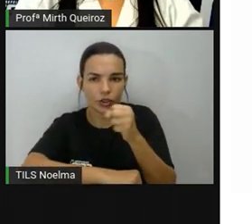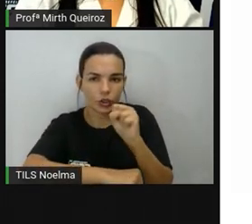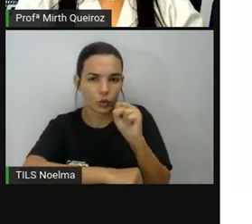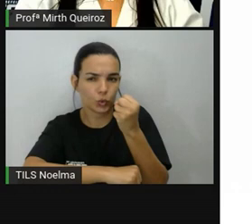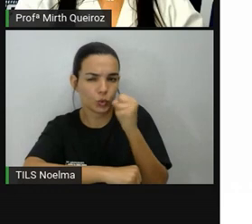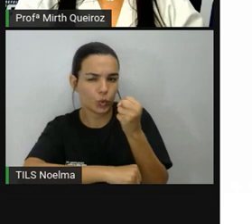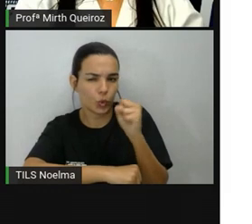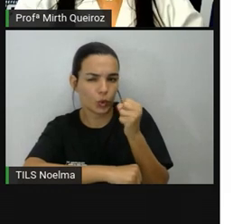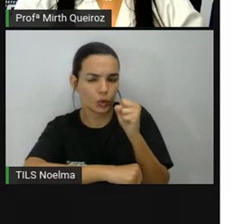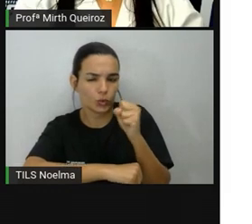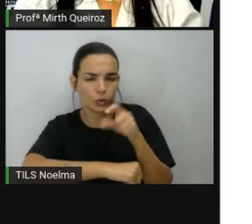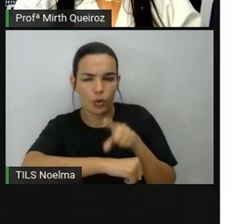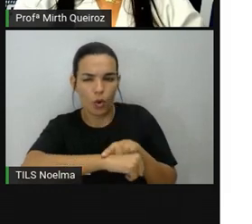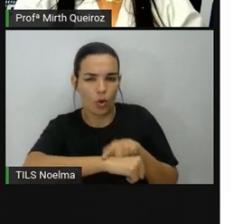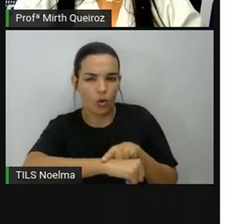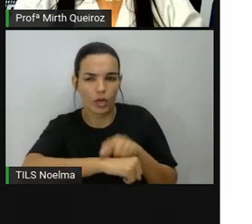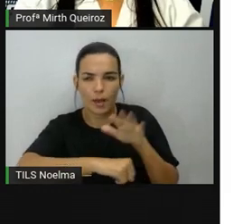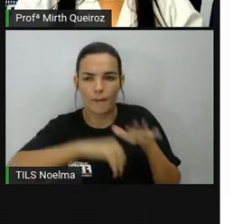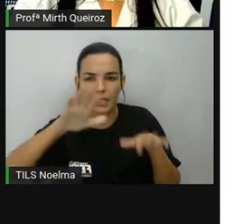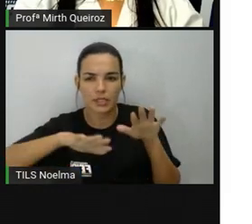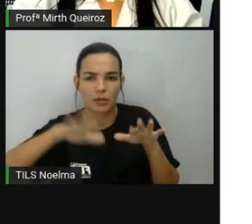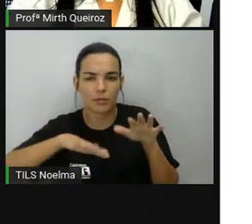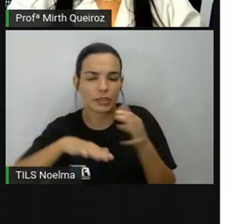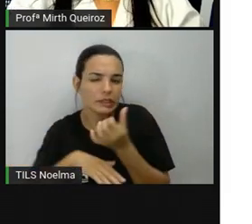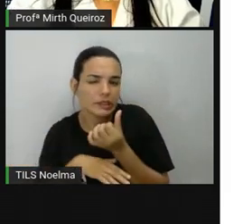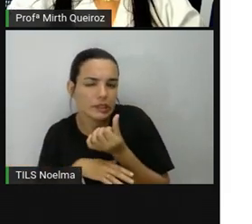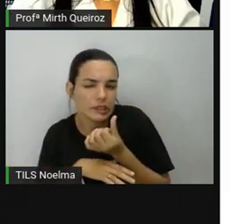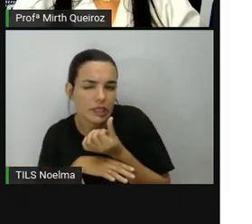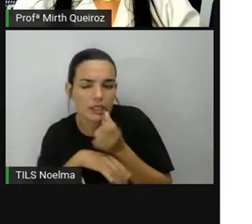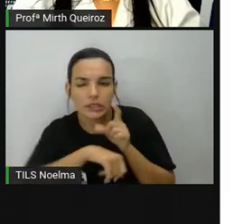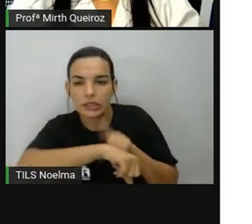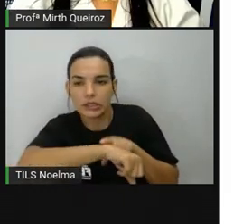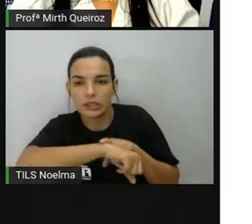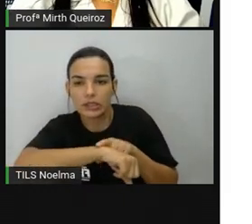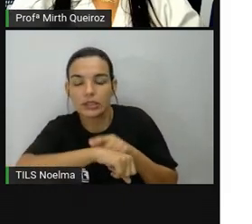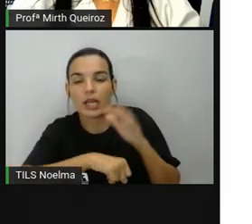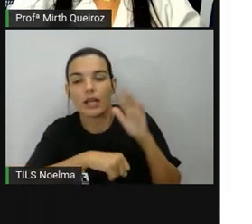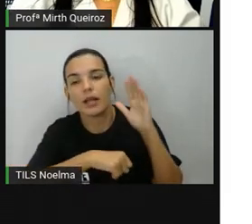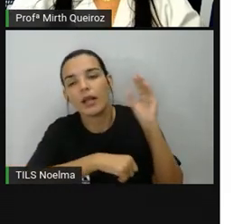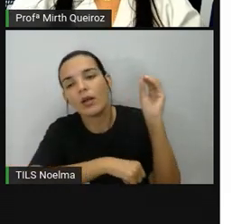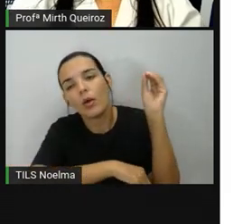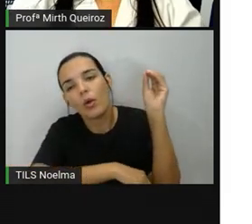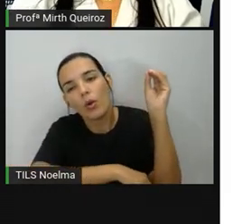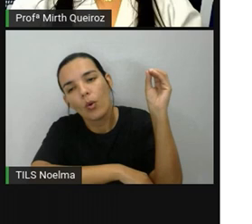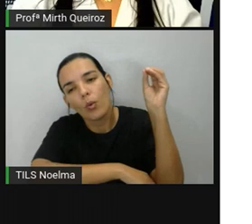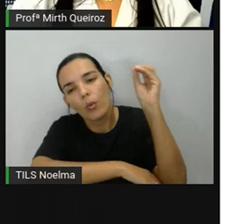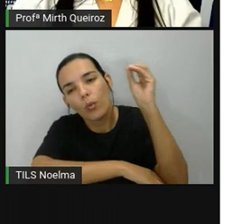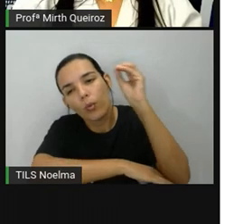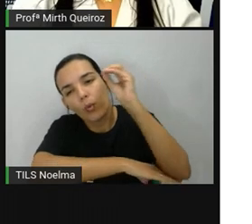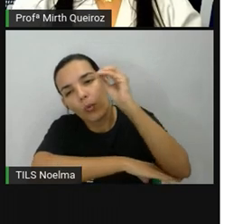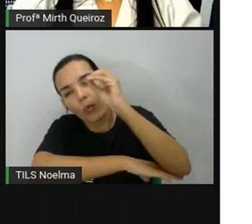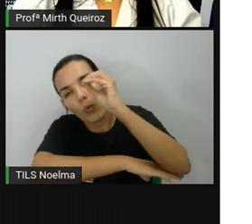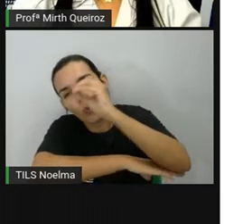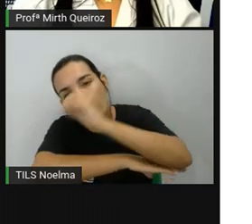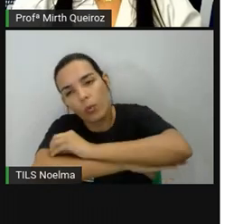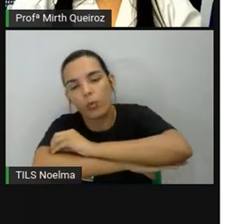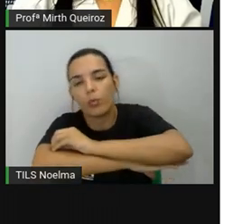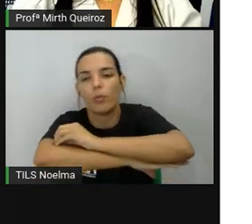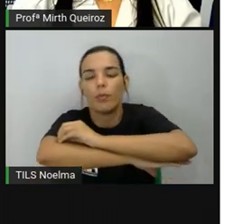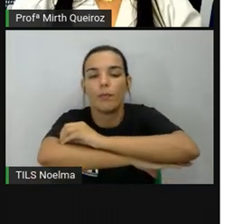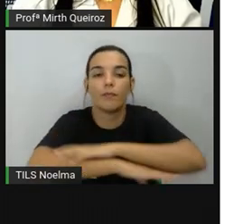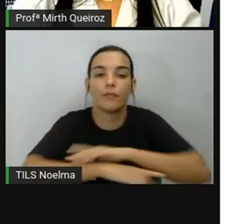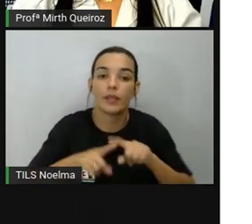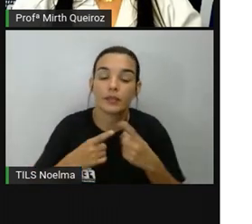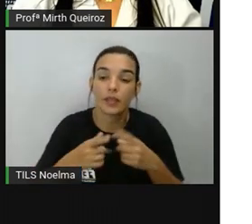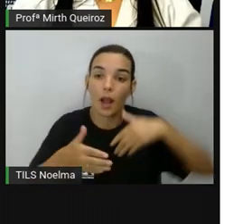é no período da tarde, né? Final da tarde. Então, no final da tarde o sol se põe, né? Uma bola foi chutada